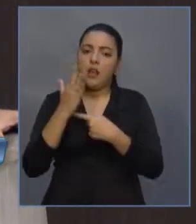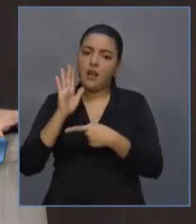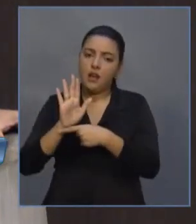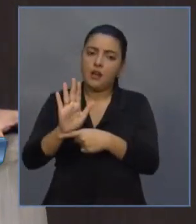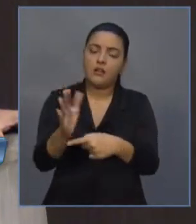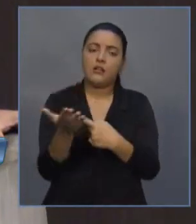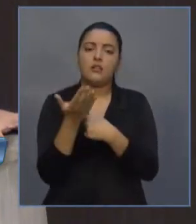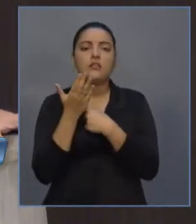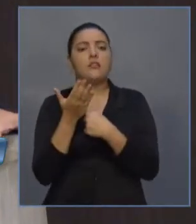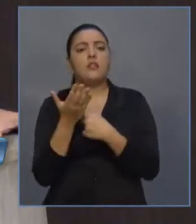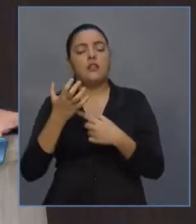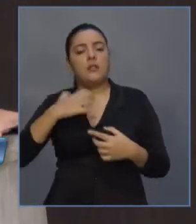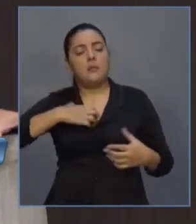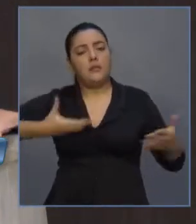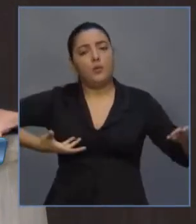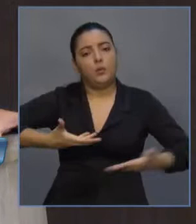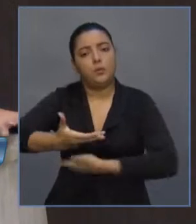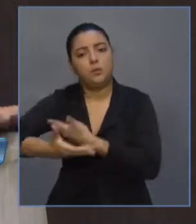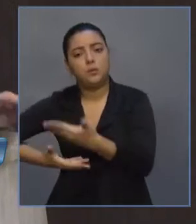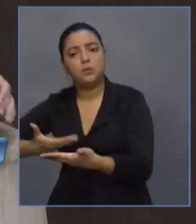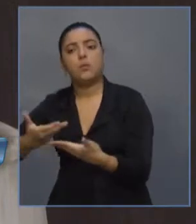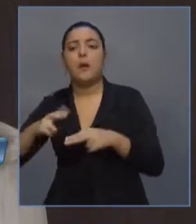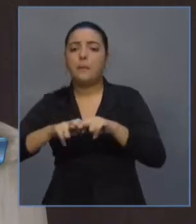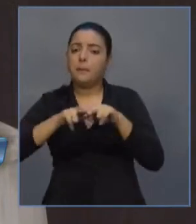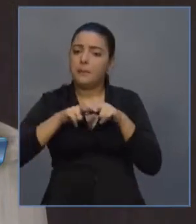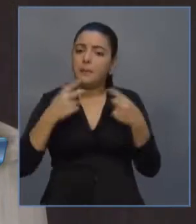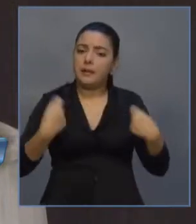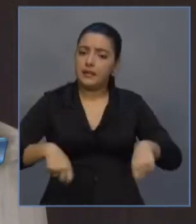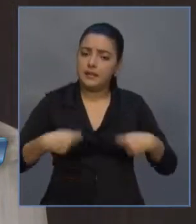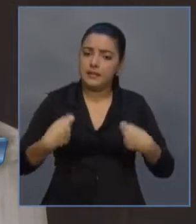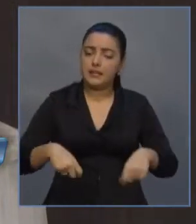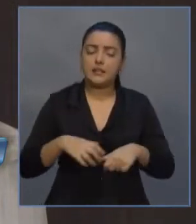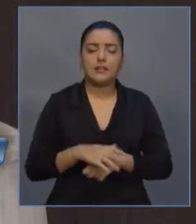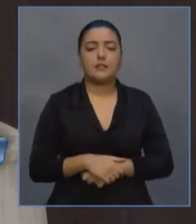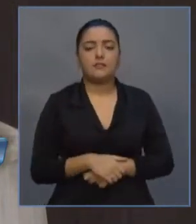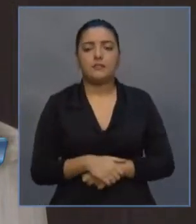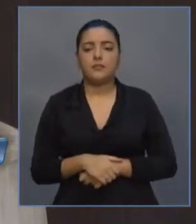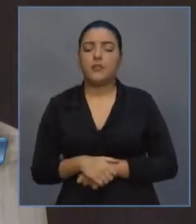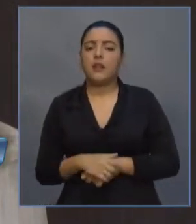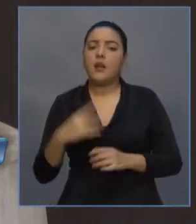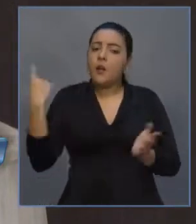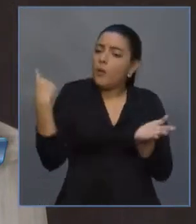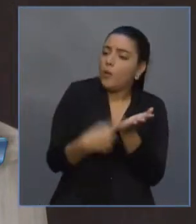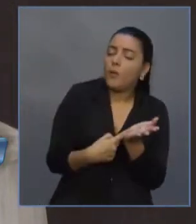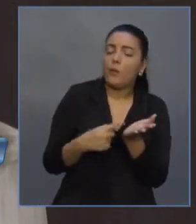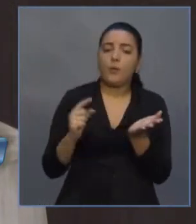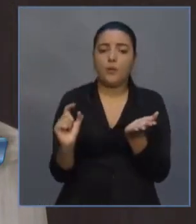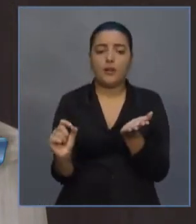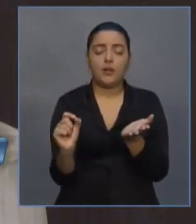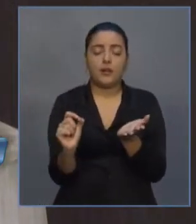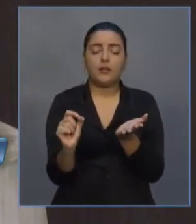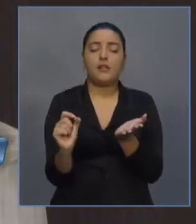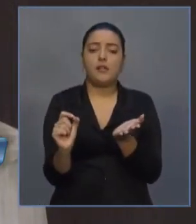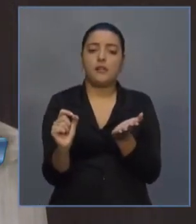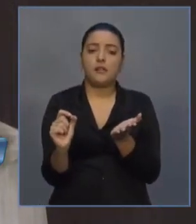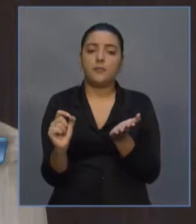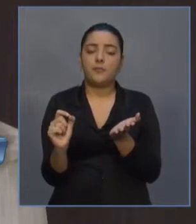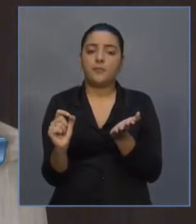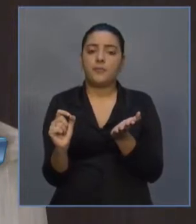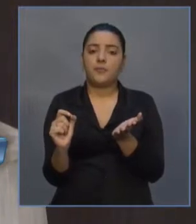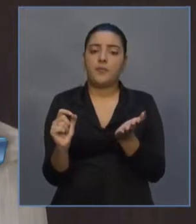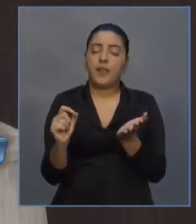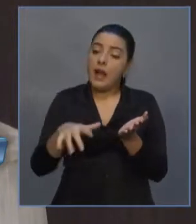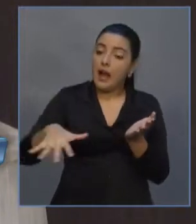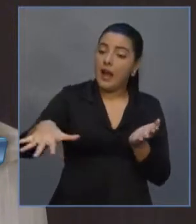mais economia solidária, de mais arranjos produtivos locais. Nós precisamos apostar, sobretudo, em atividades